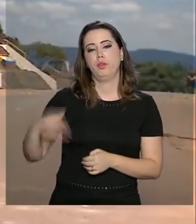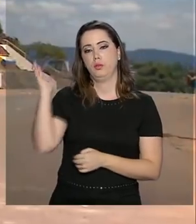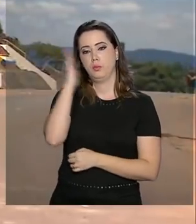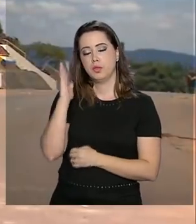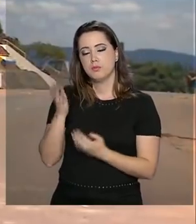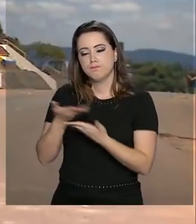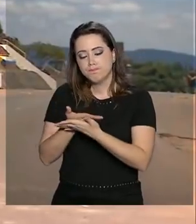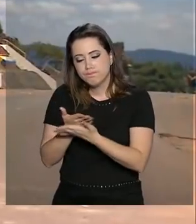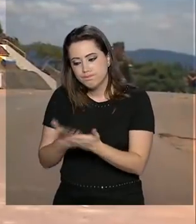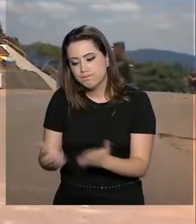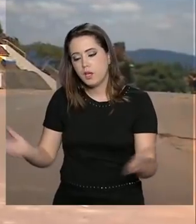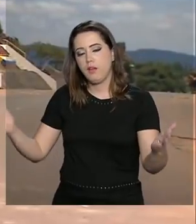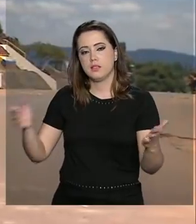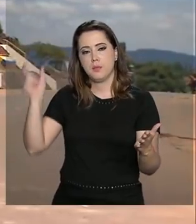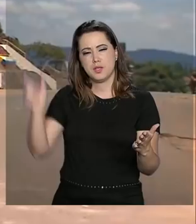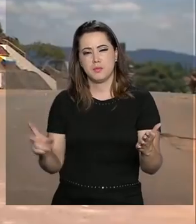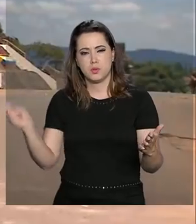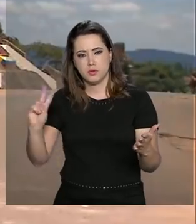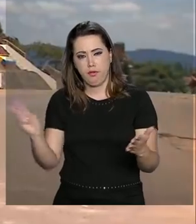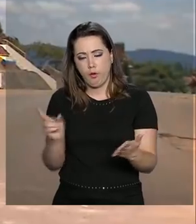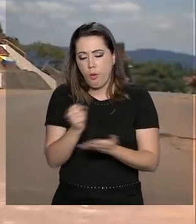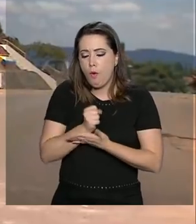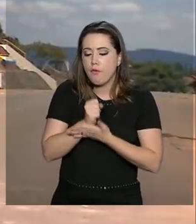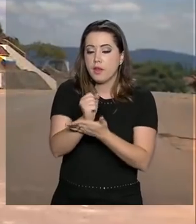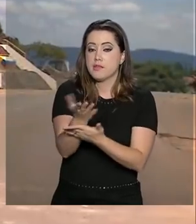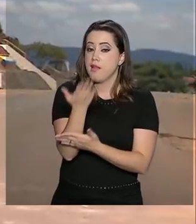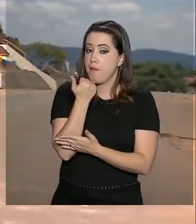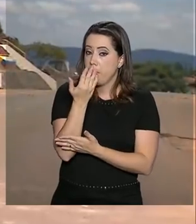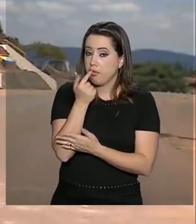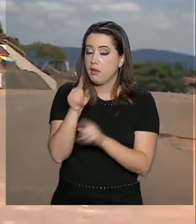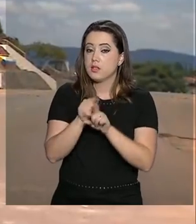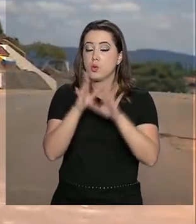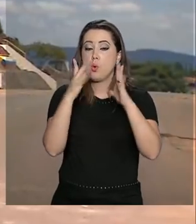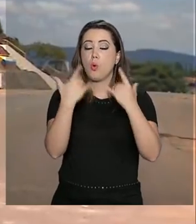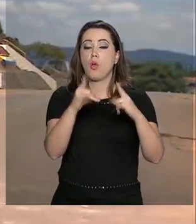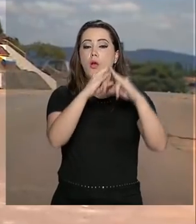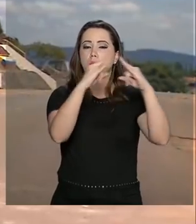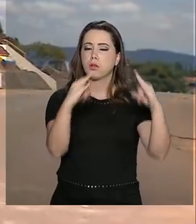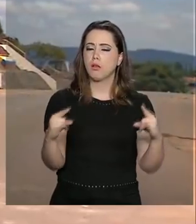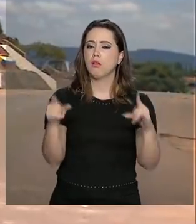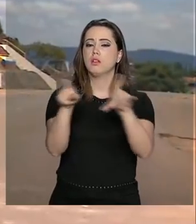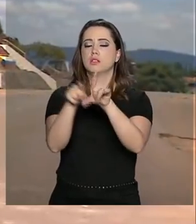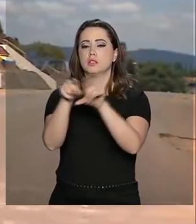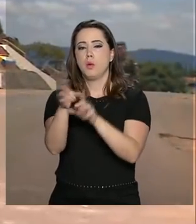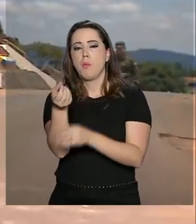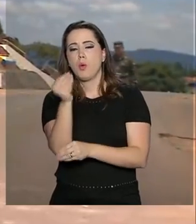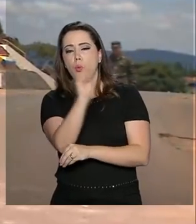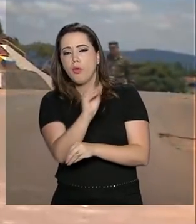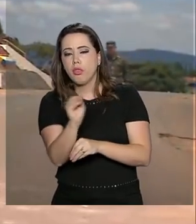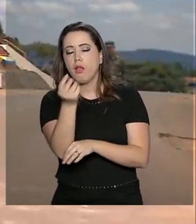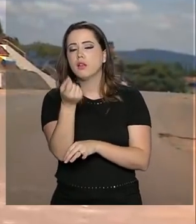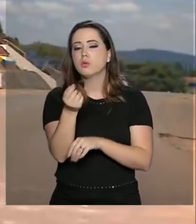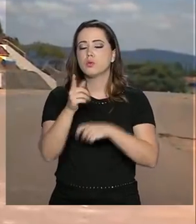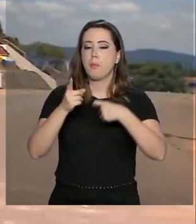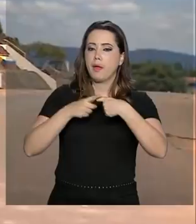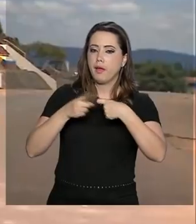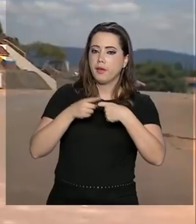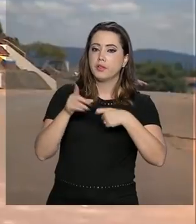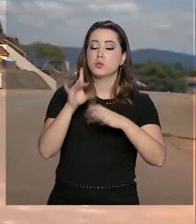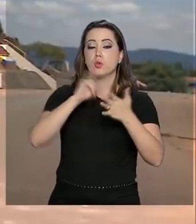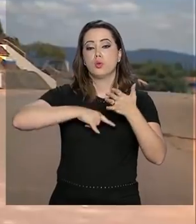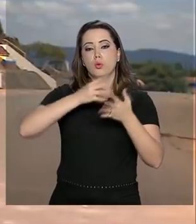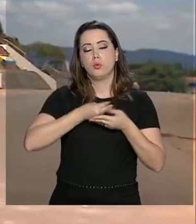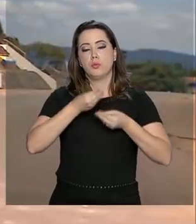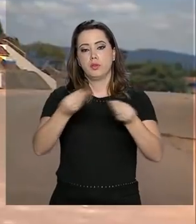operação acolhida oferece refeições, abrigo, cuidados médicos e a regularização de documentos. De